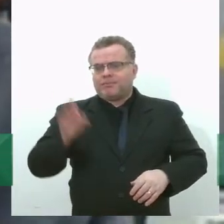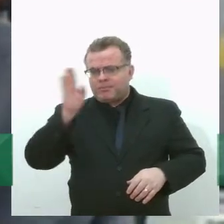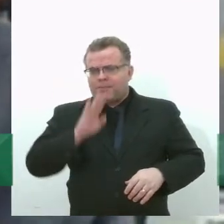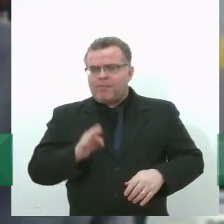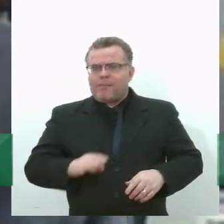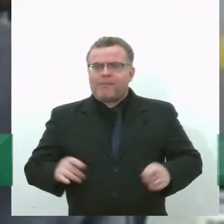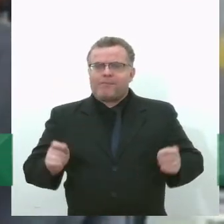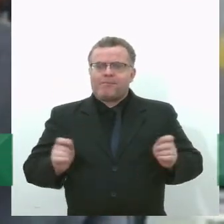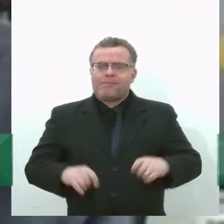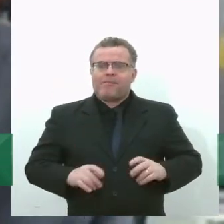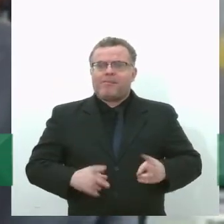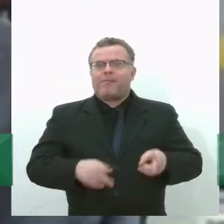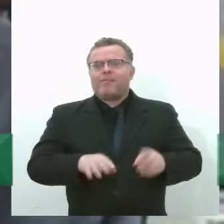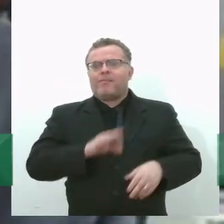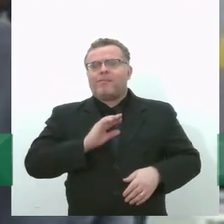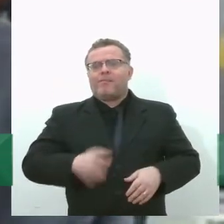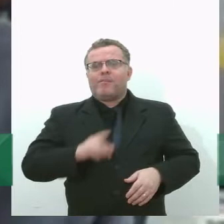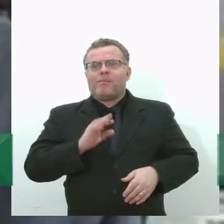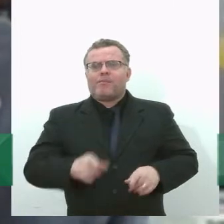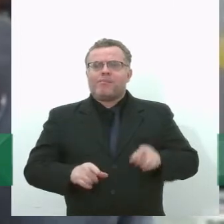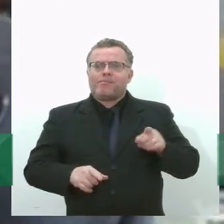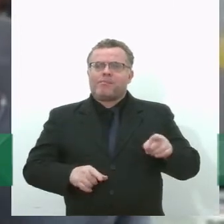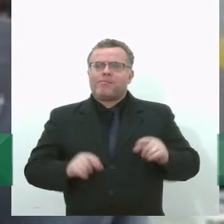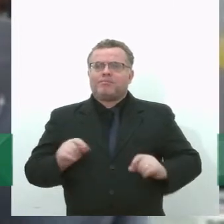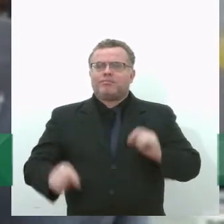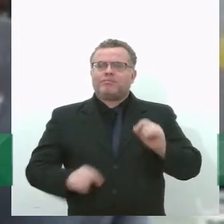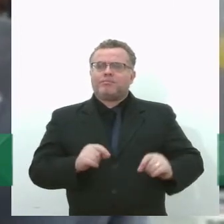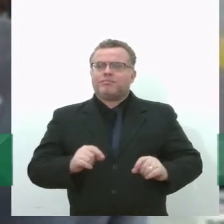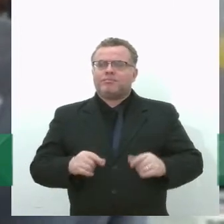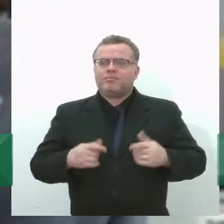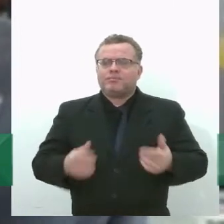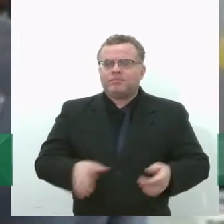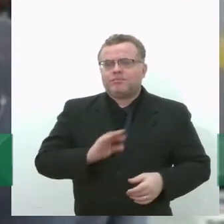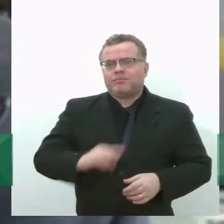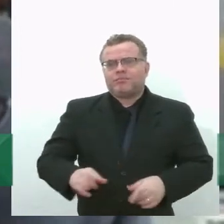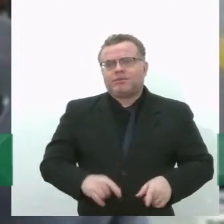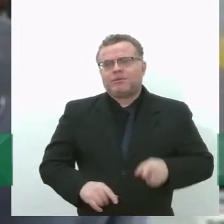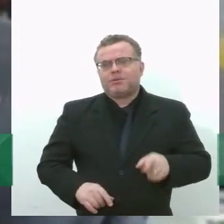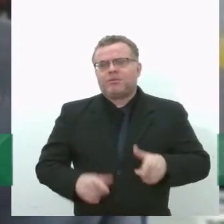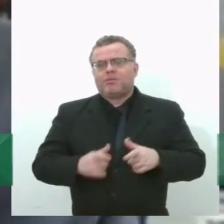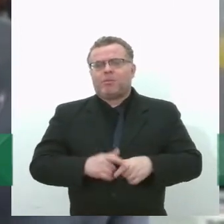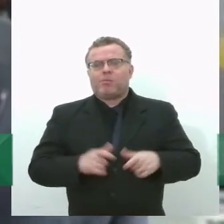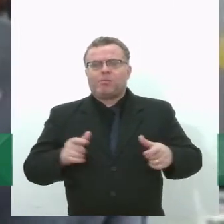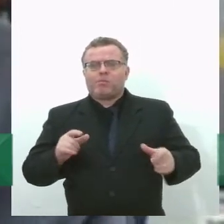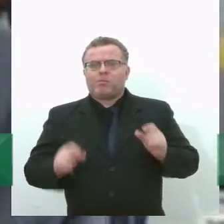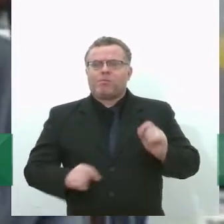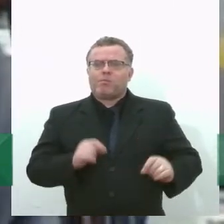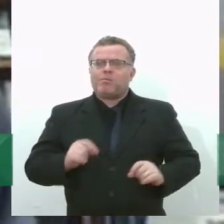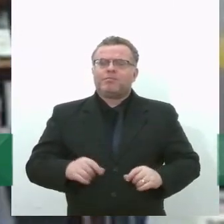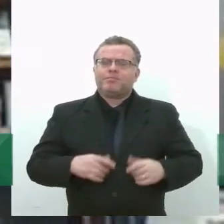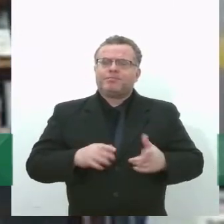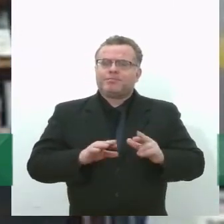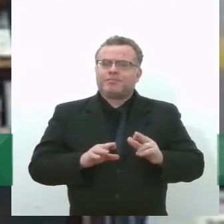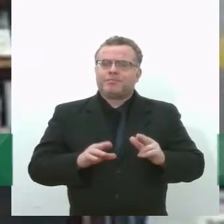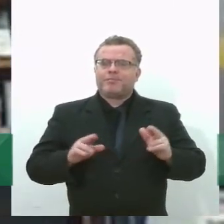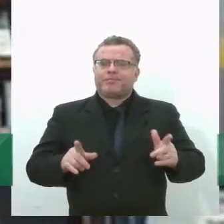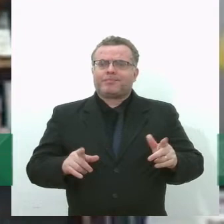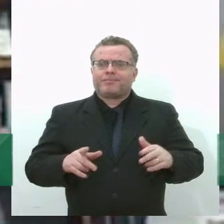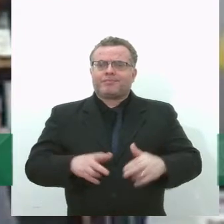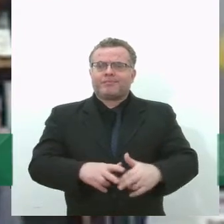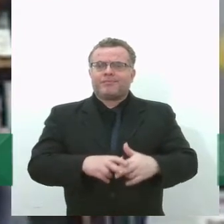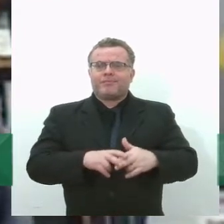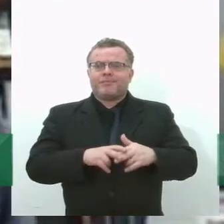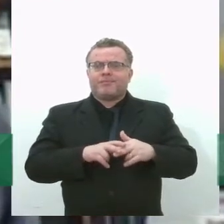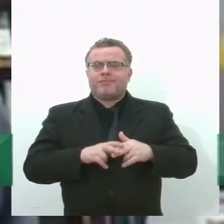não é feita através de termoelétricas, né? A grande parte dela é feita por hidrelétricas. Então, um uso